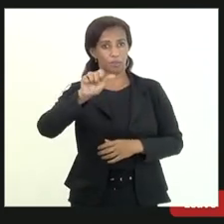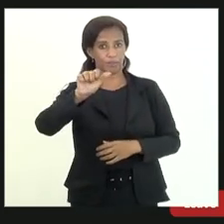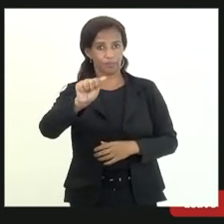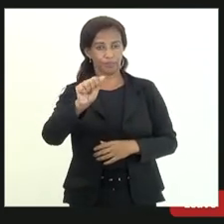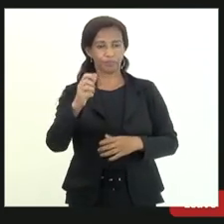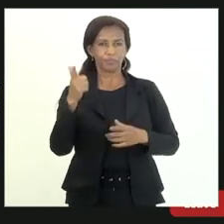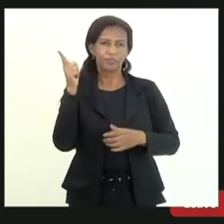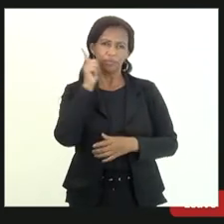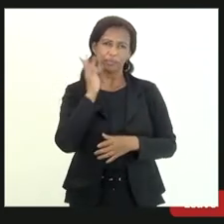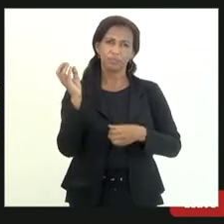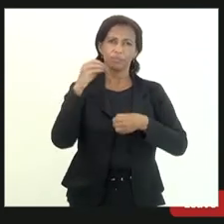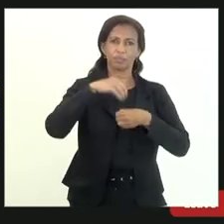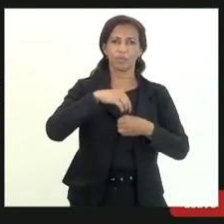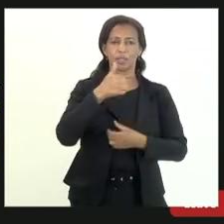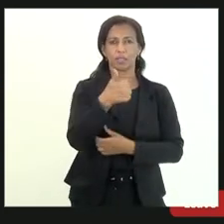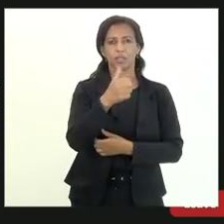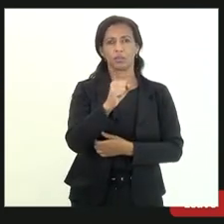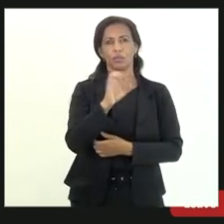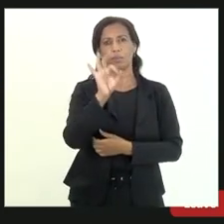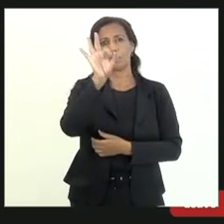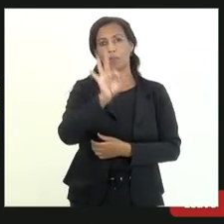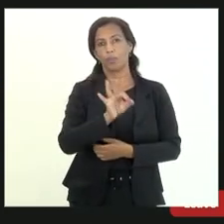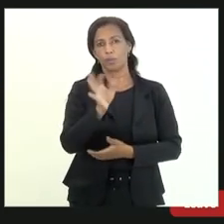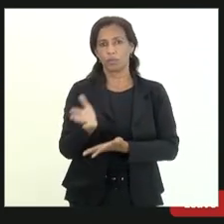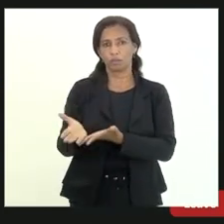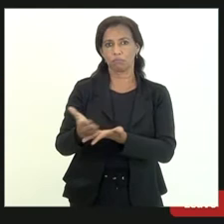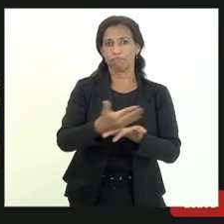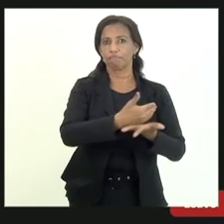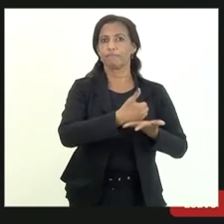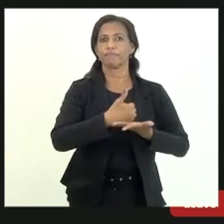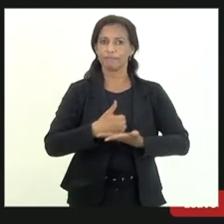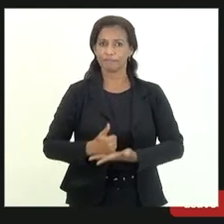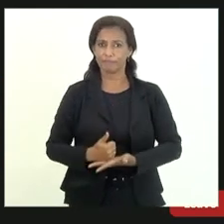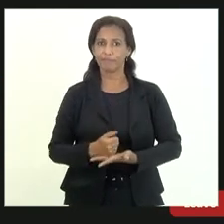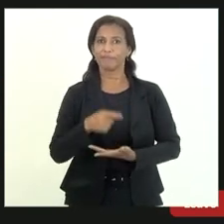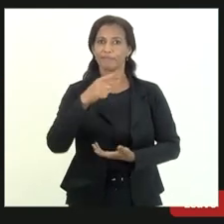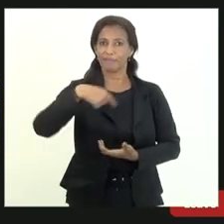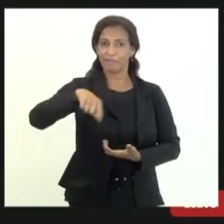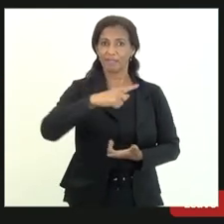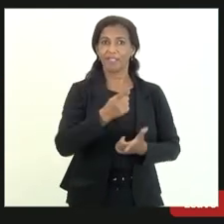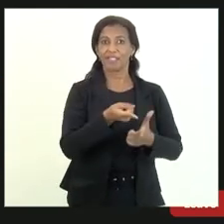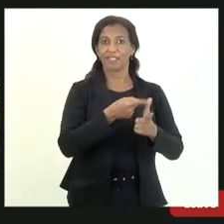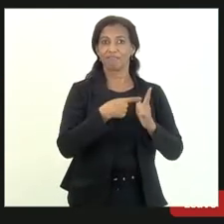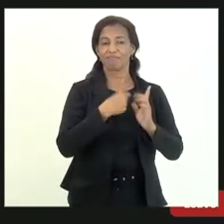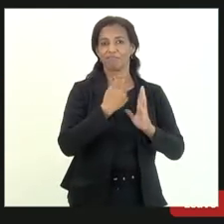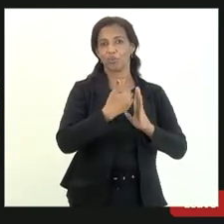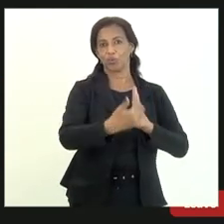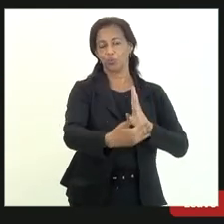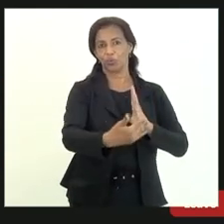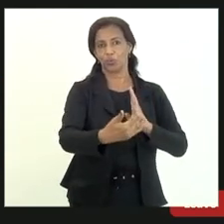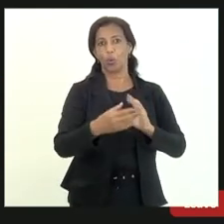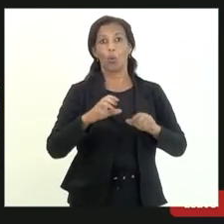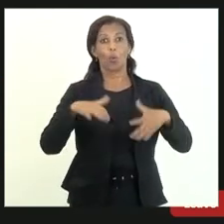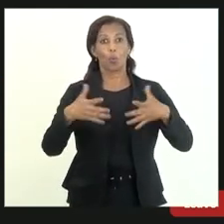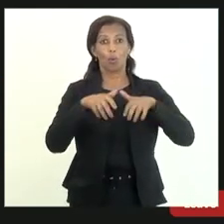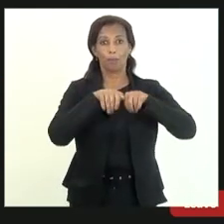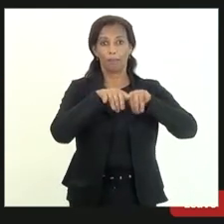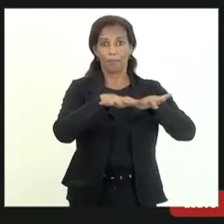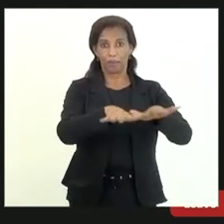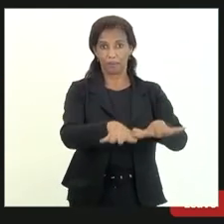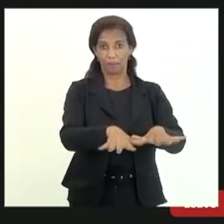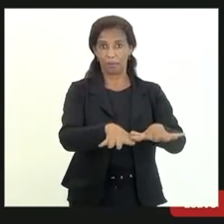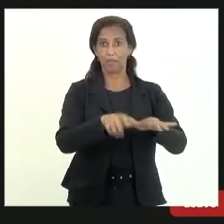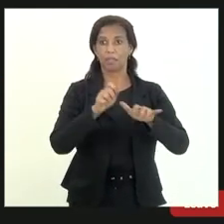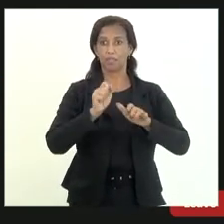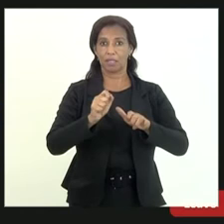um incremento de 180% na recuperação desses créditos com a pandemia isso